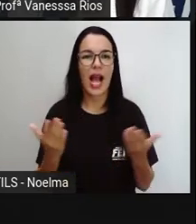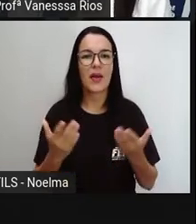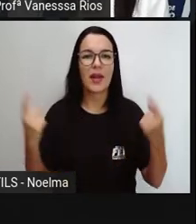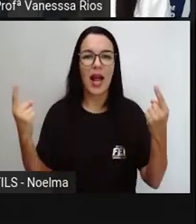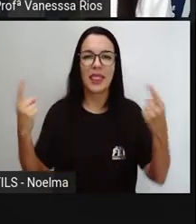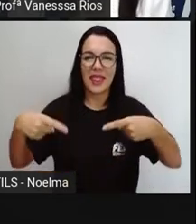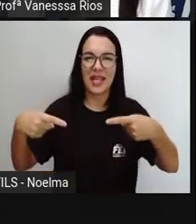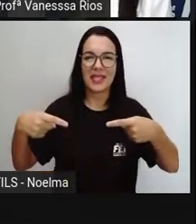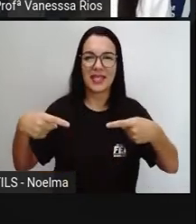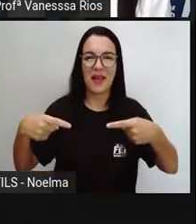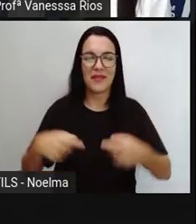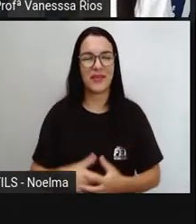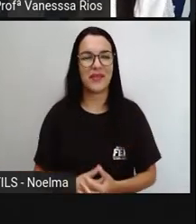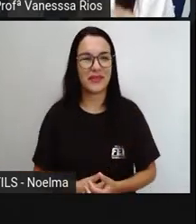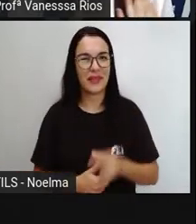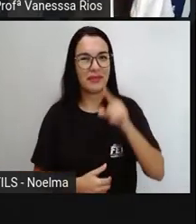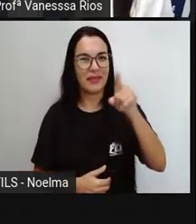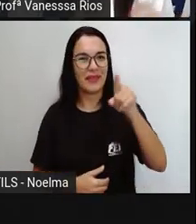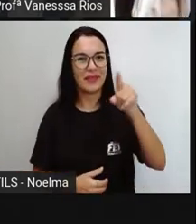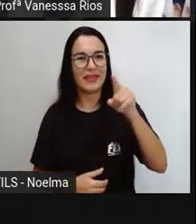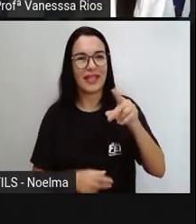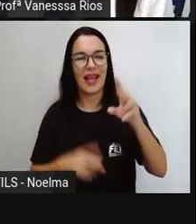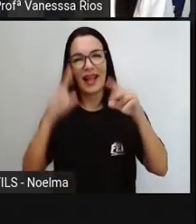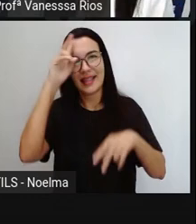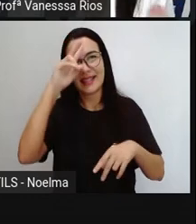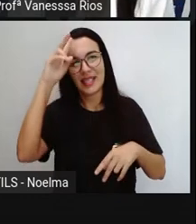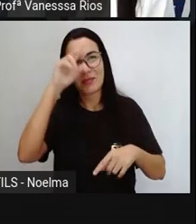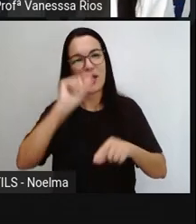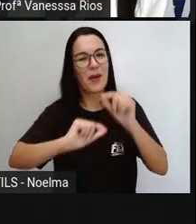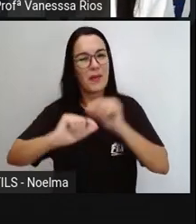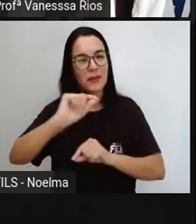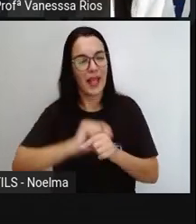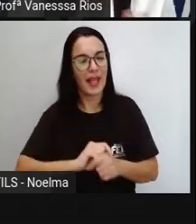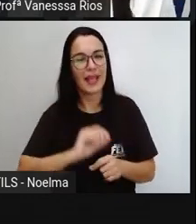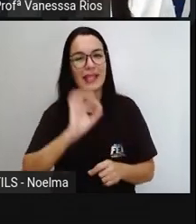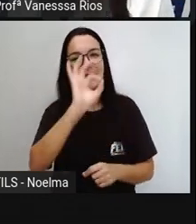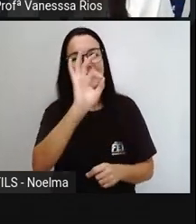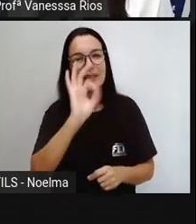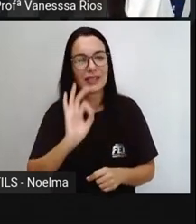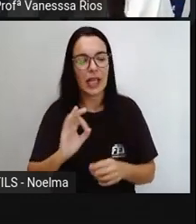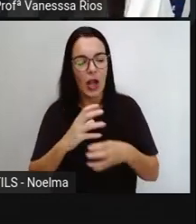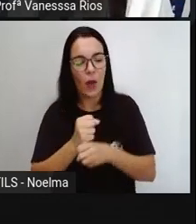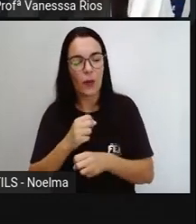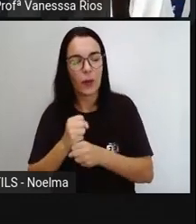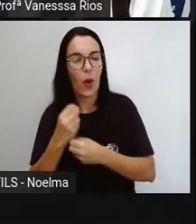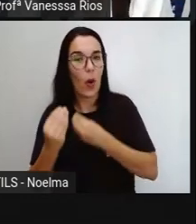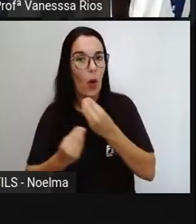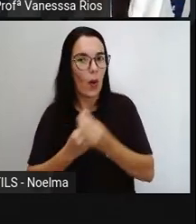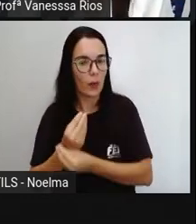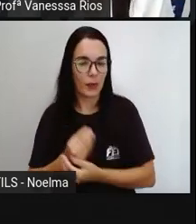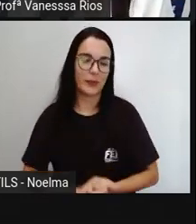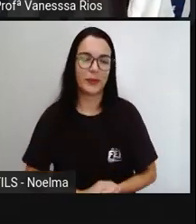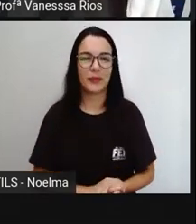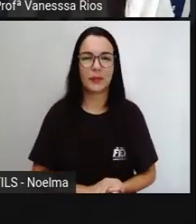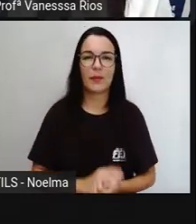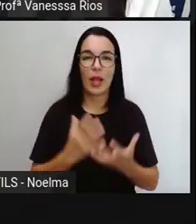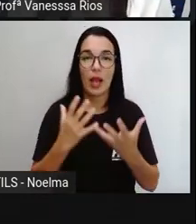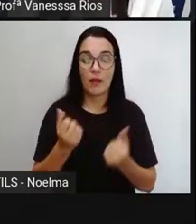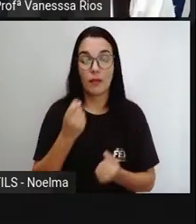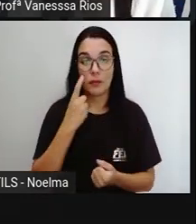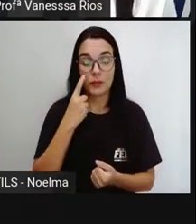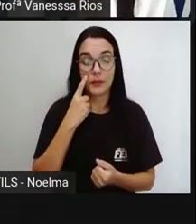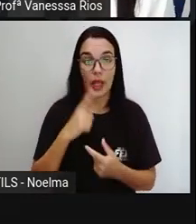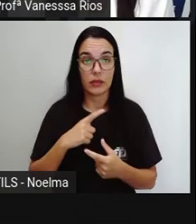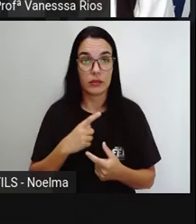E a Pró tem um desafio aí que é relembrarmos revisarmos como se calcula porcentagem Existem